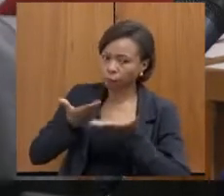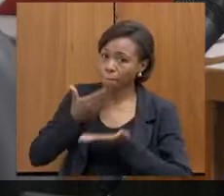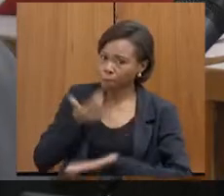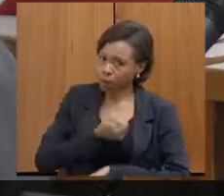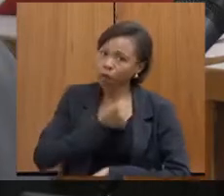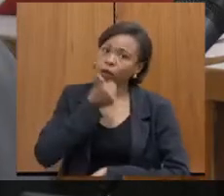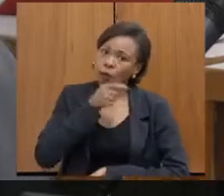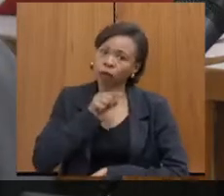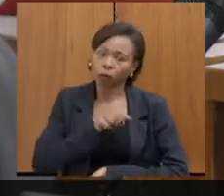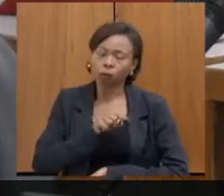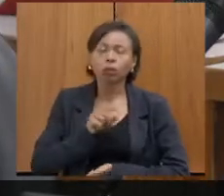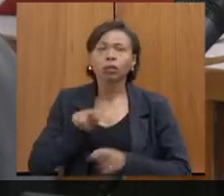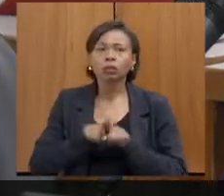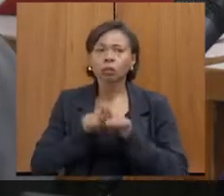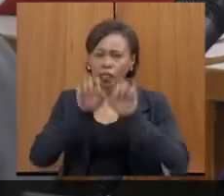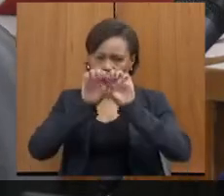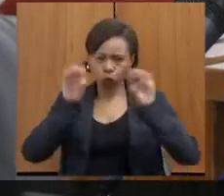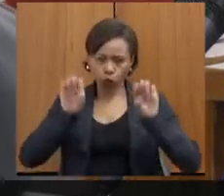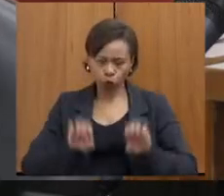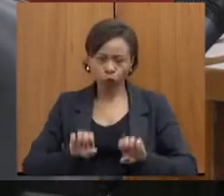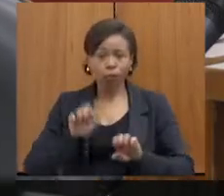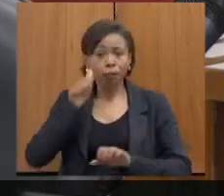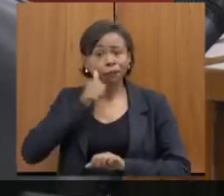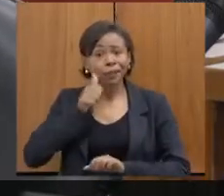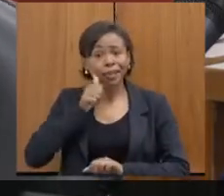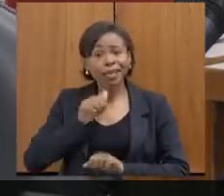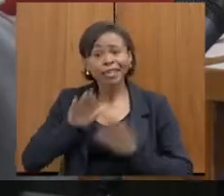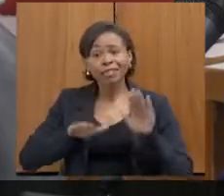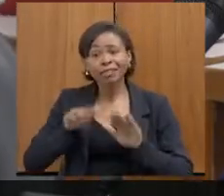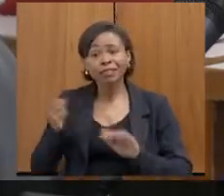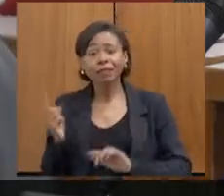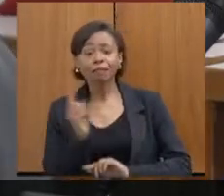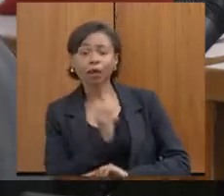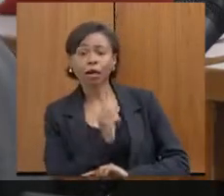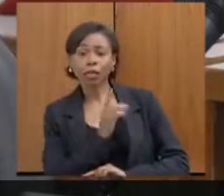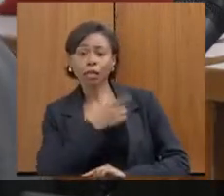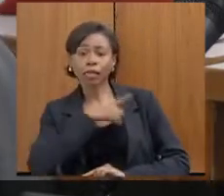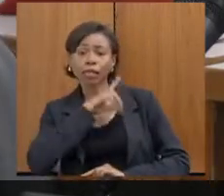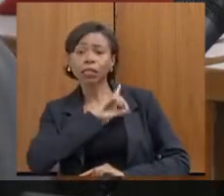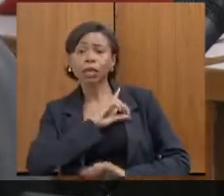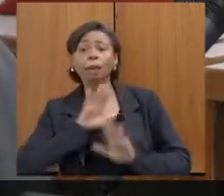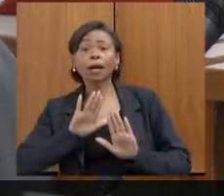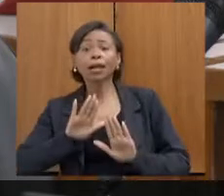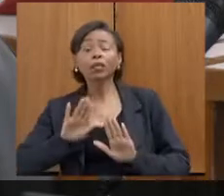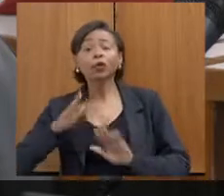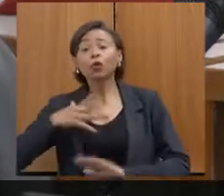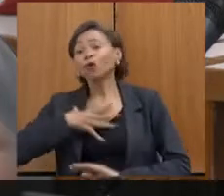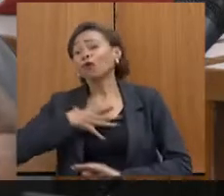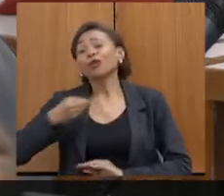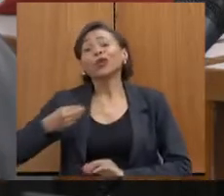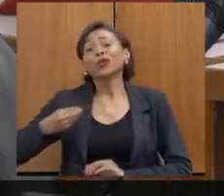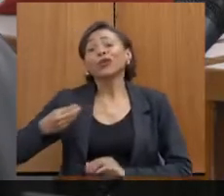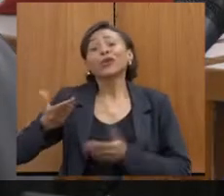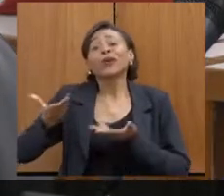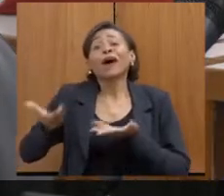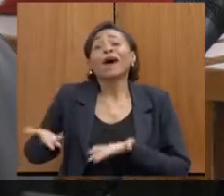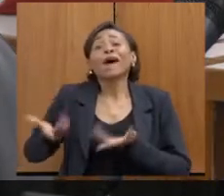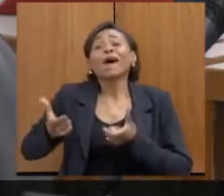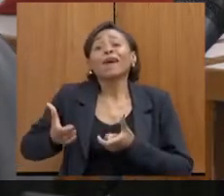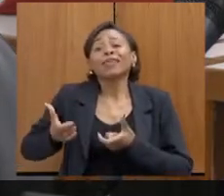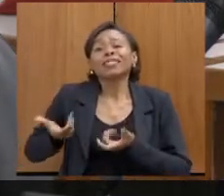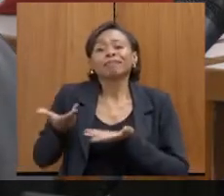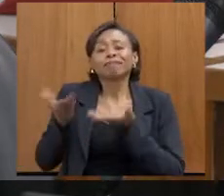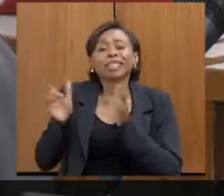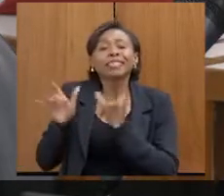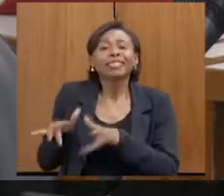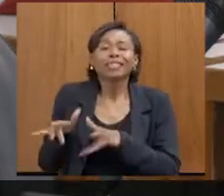pensando na estrutura, muitas mulheres não têm com quem deixar seus filhos e vão lá e, nisso, ficam no ambiente ali que muitas